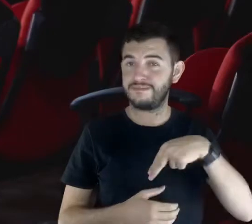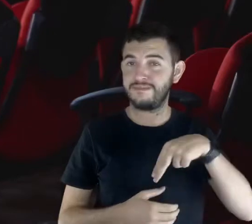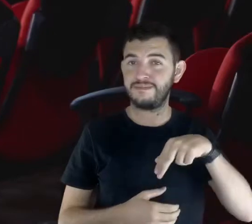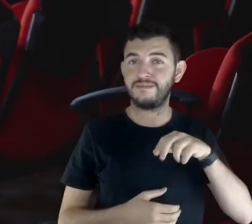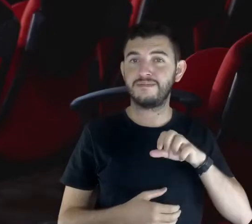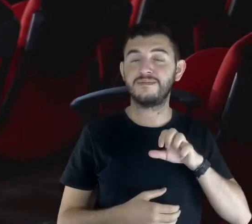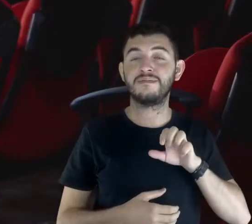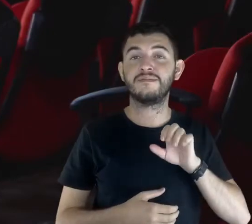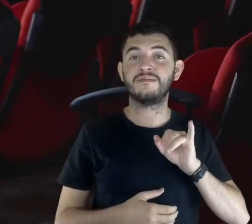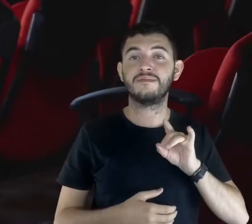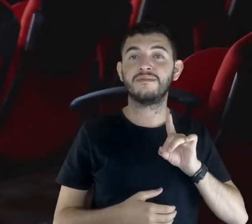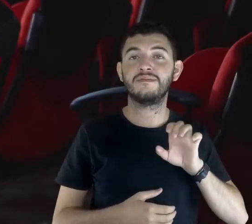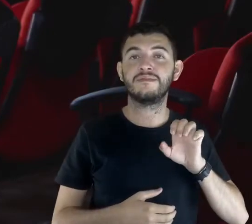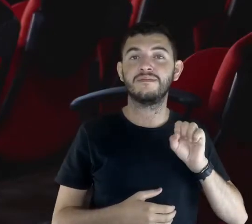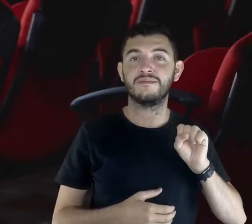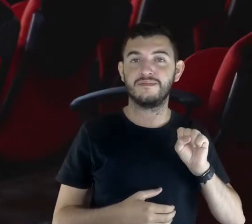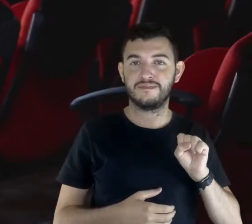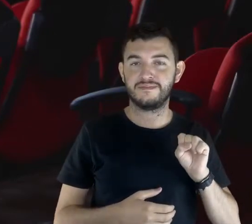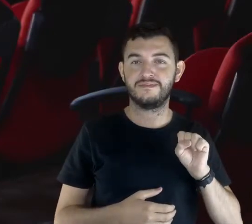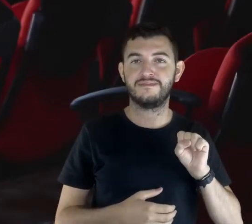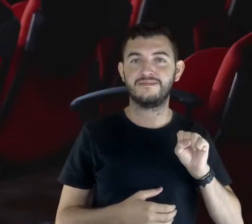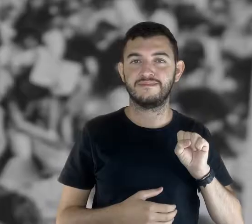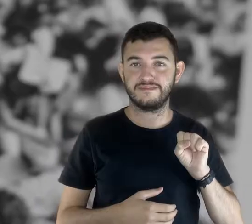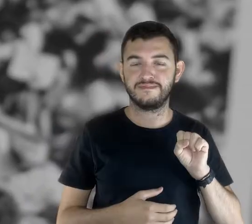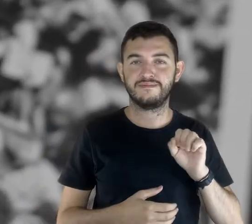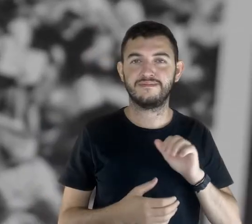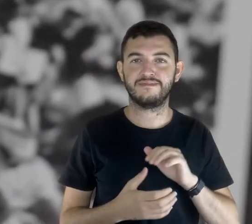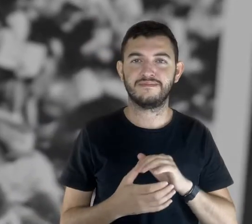Neides, Neides Amigo, né?